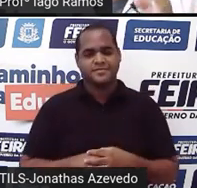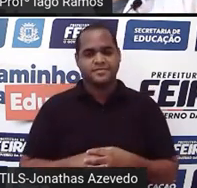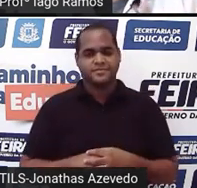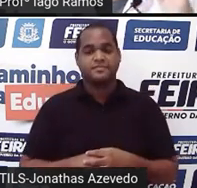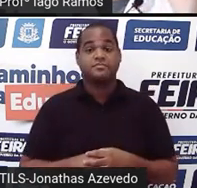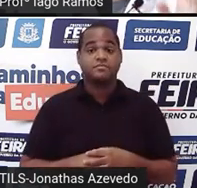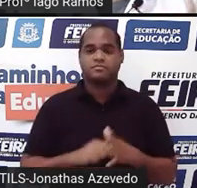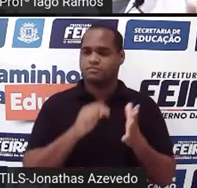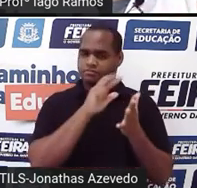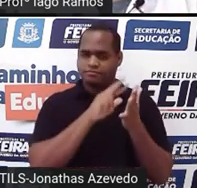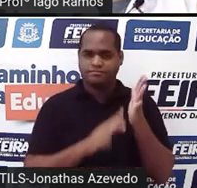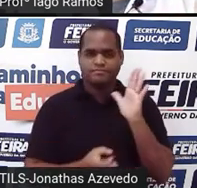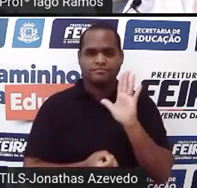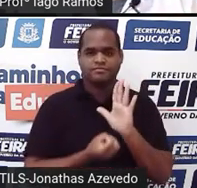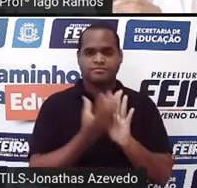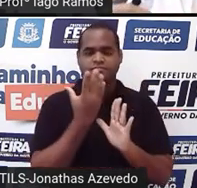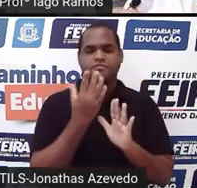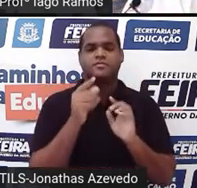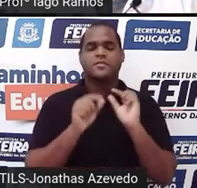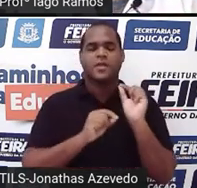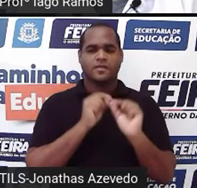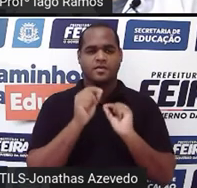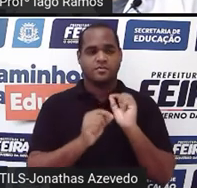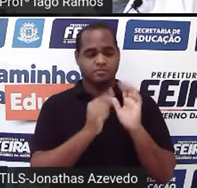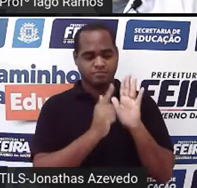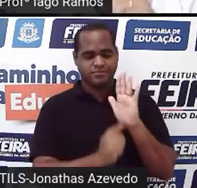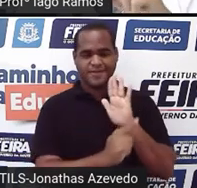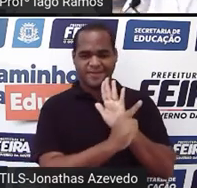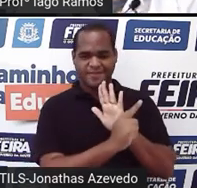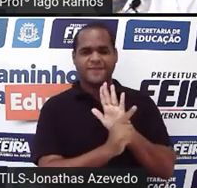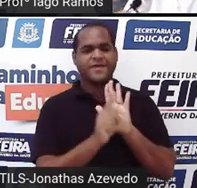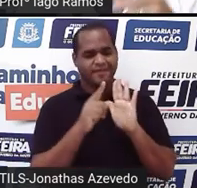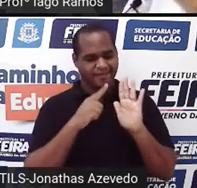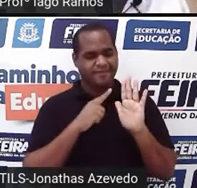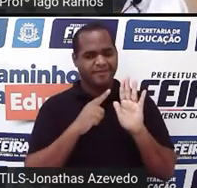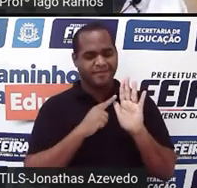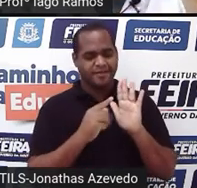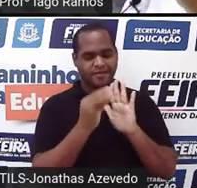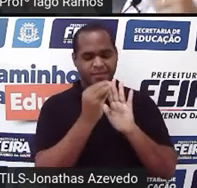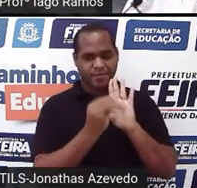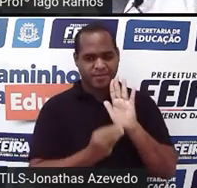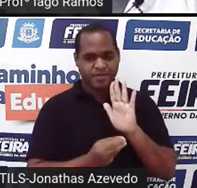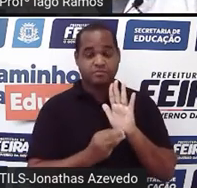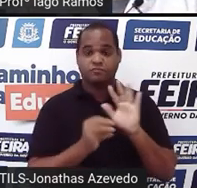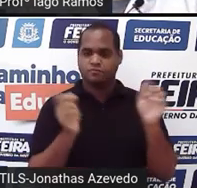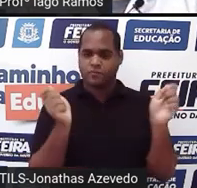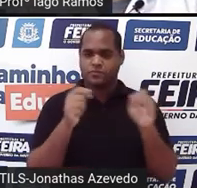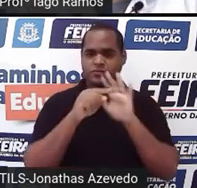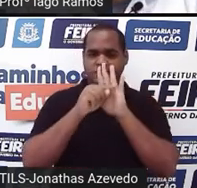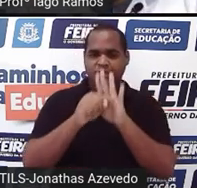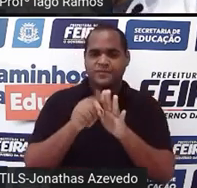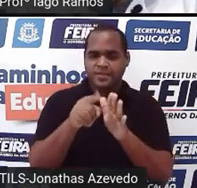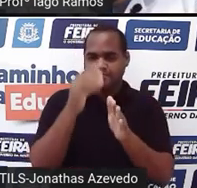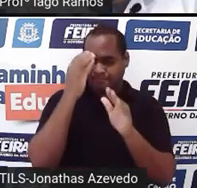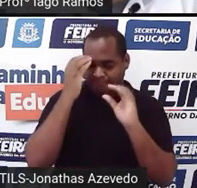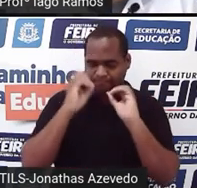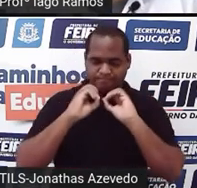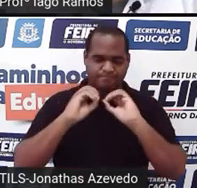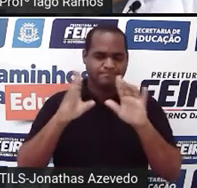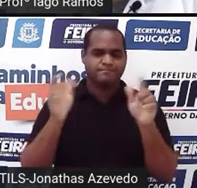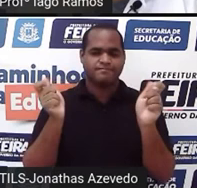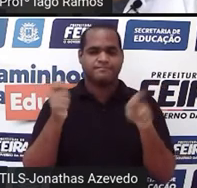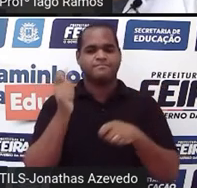vão aparecer nos gráficos esses elementos aí e são esses elementos que ajudam a gente a entender o gráfico, tá bom?